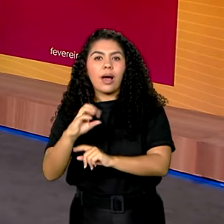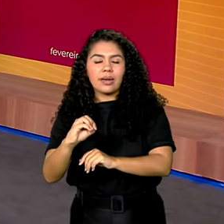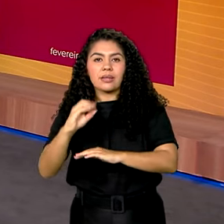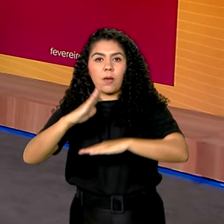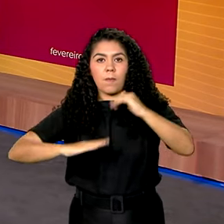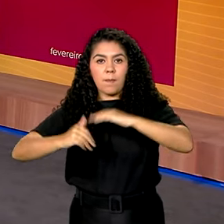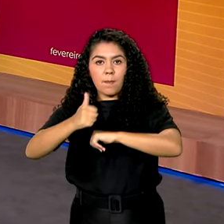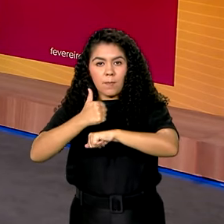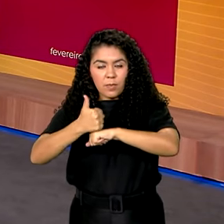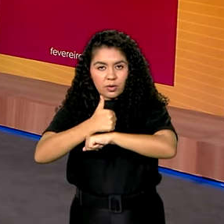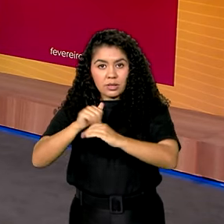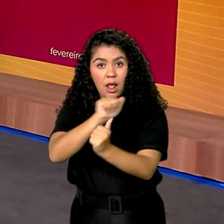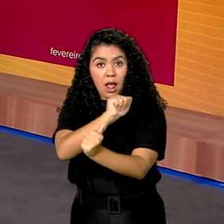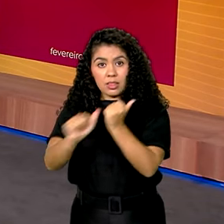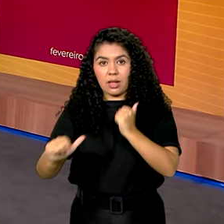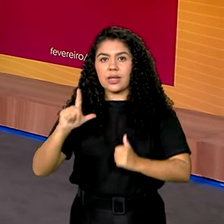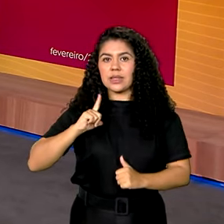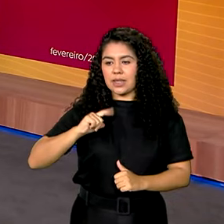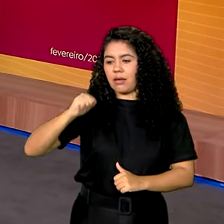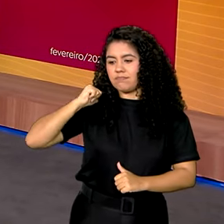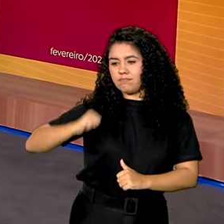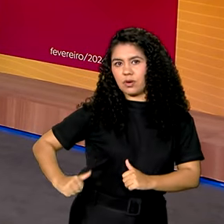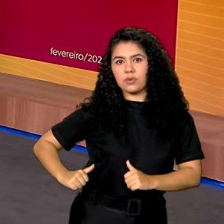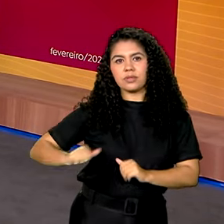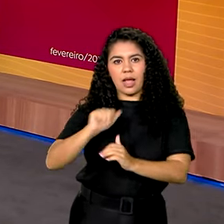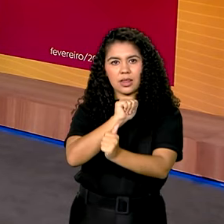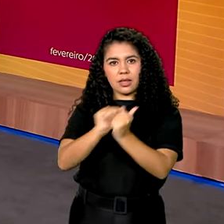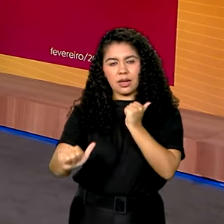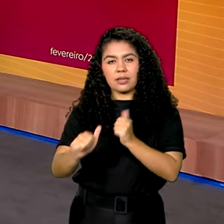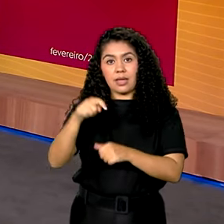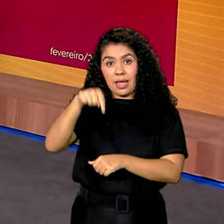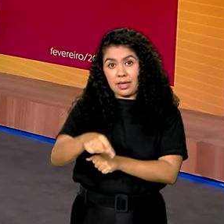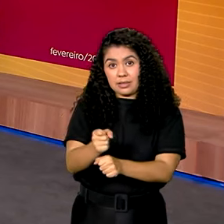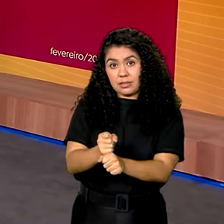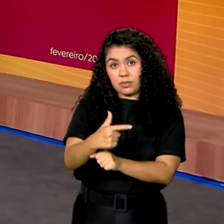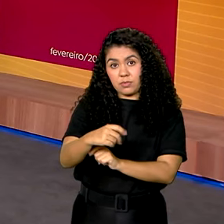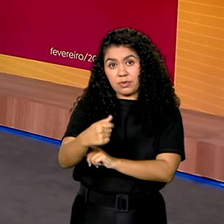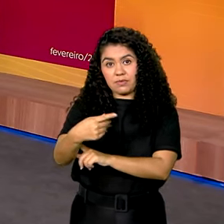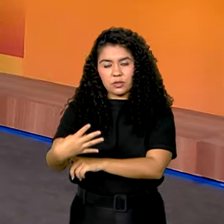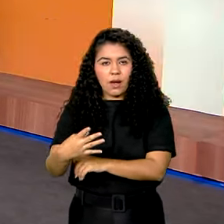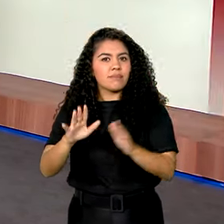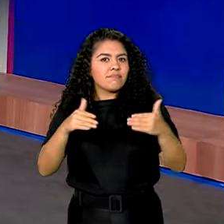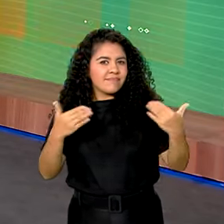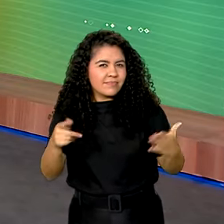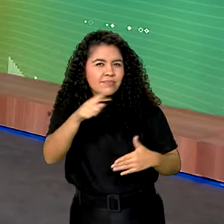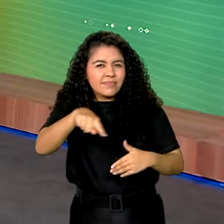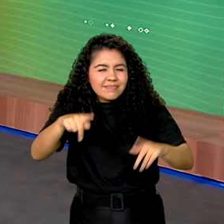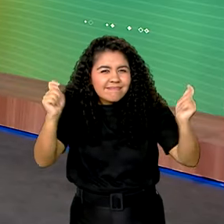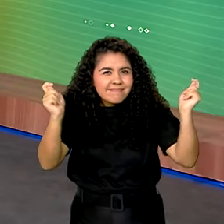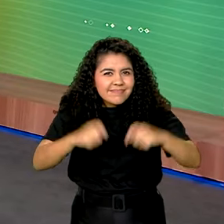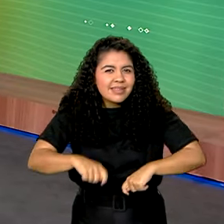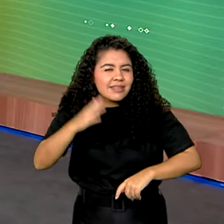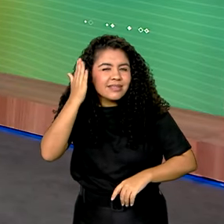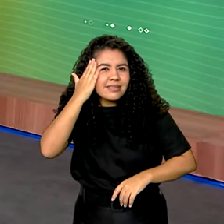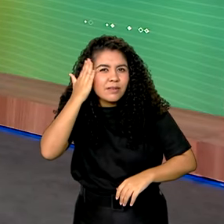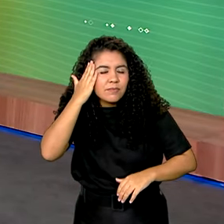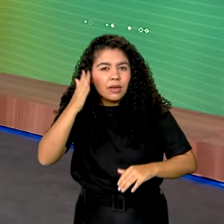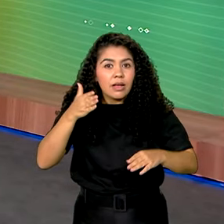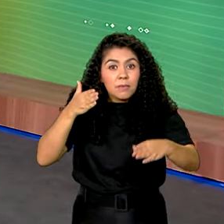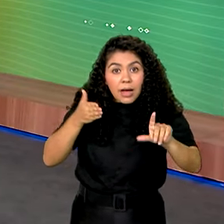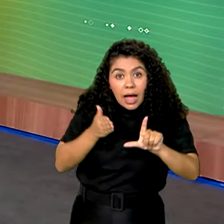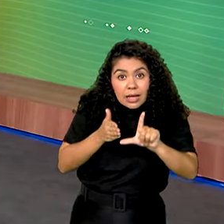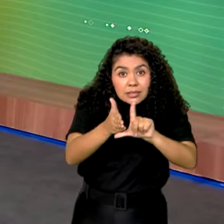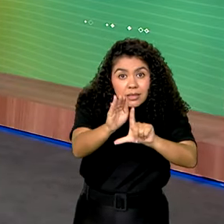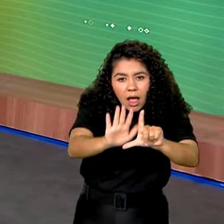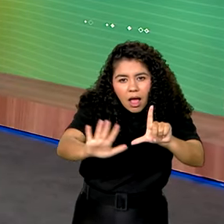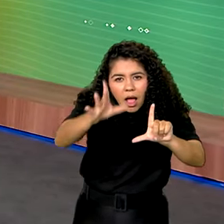pelo Bolsa Atleta em 2024. É isso, e você sabe que para acessar todas essas